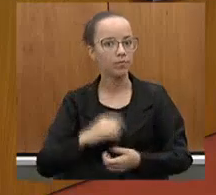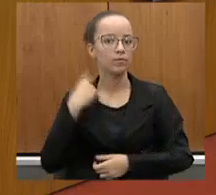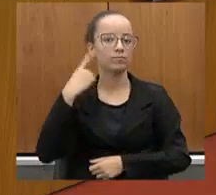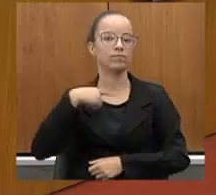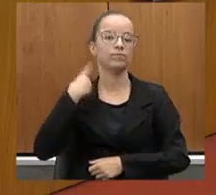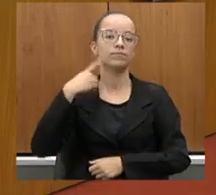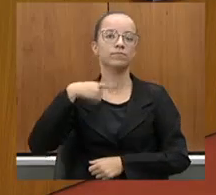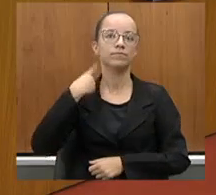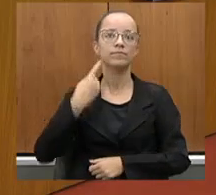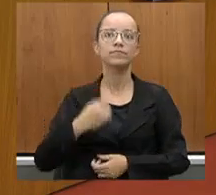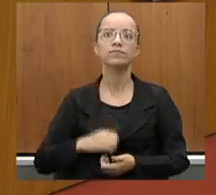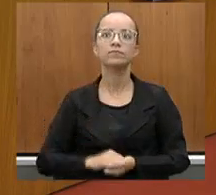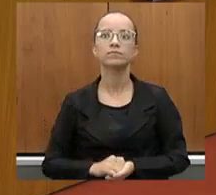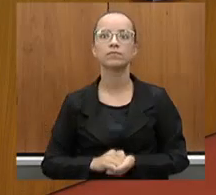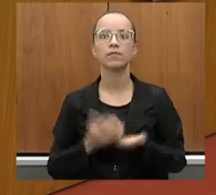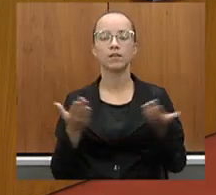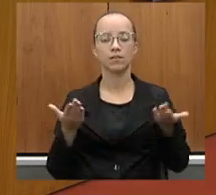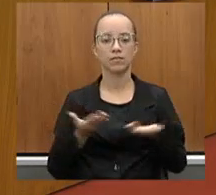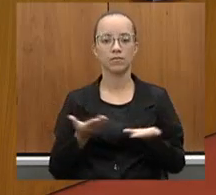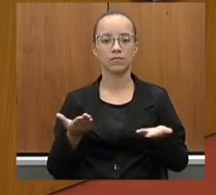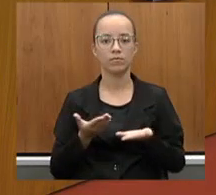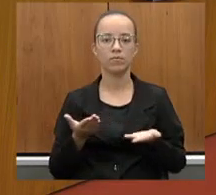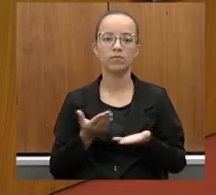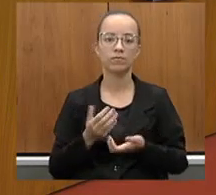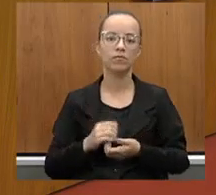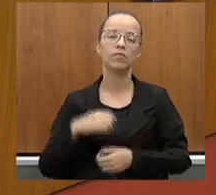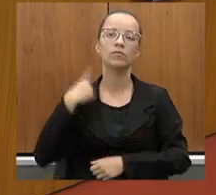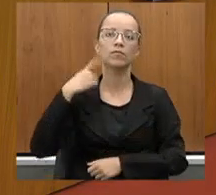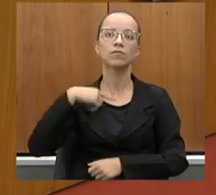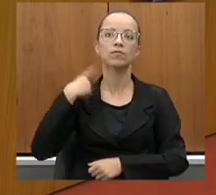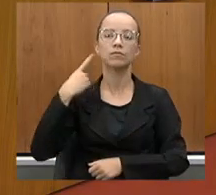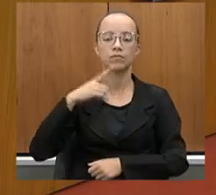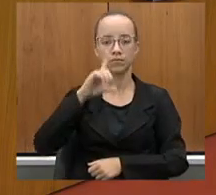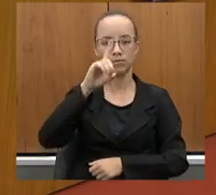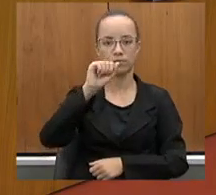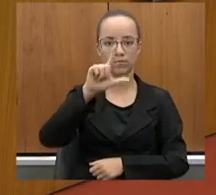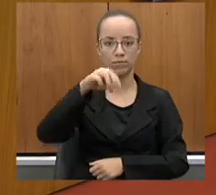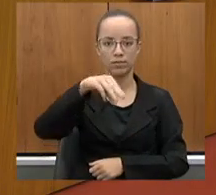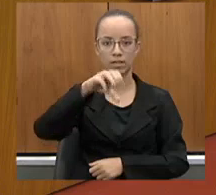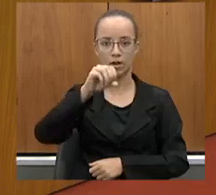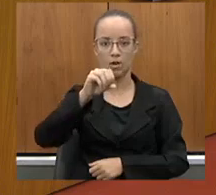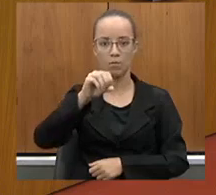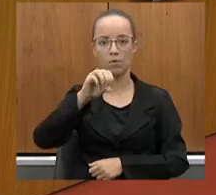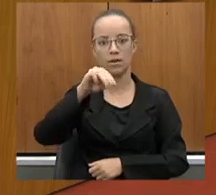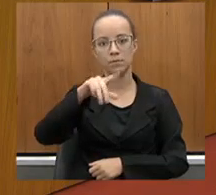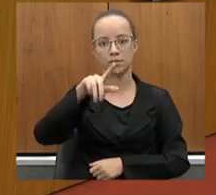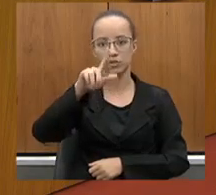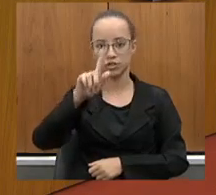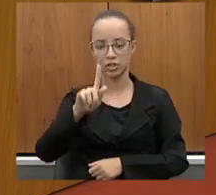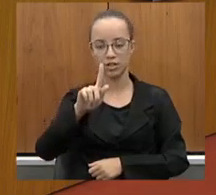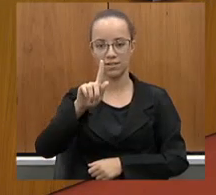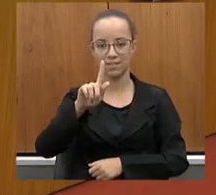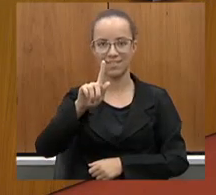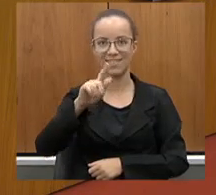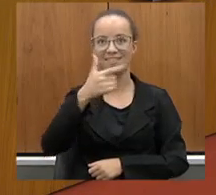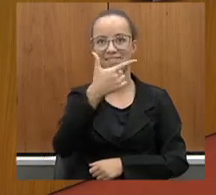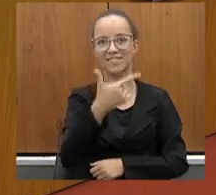deputado doutor Jean Freire. Vamos ouvir agora o deputado Dalmo, MG290 Ribeiro.